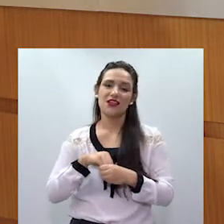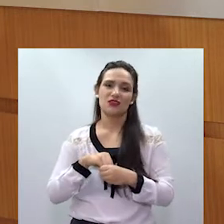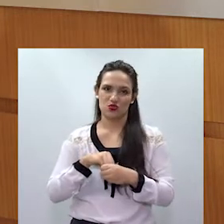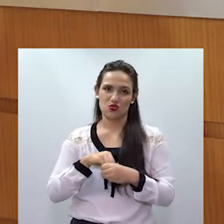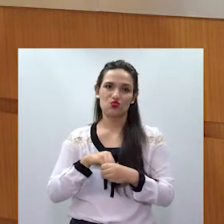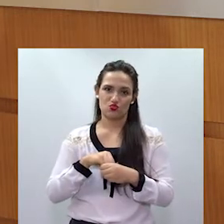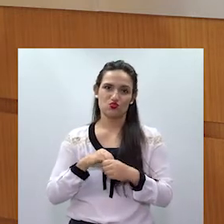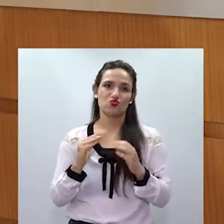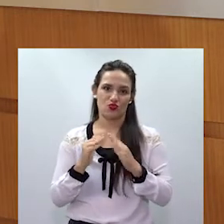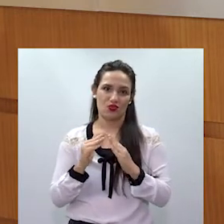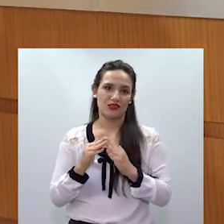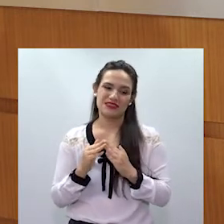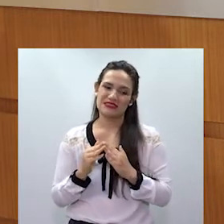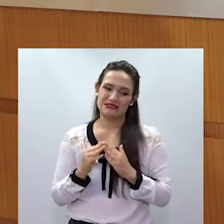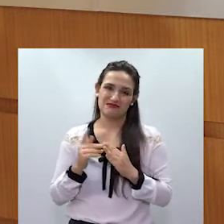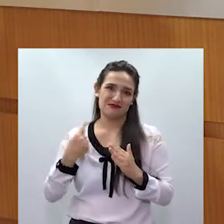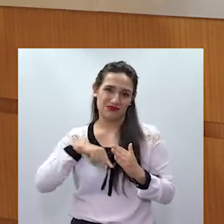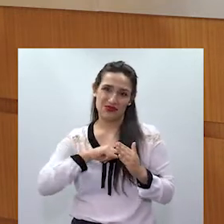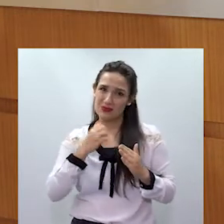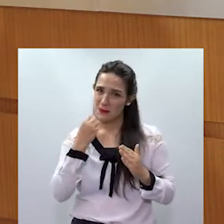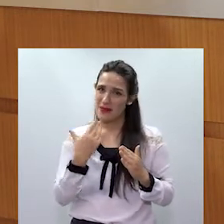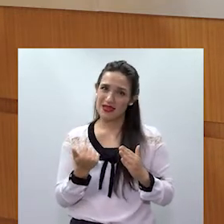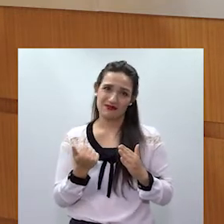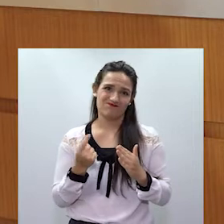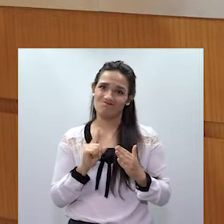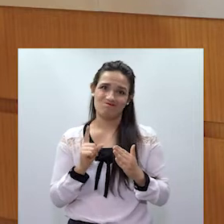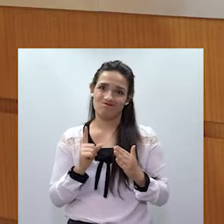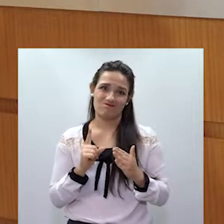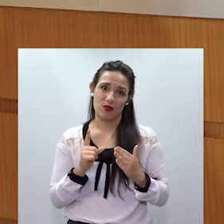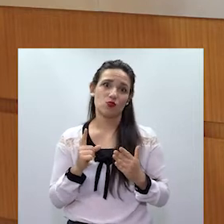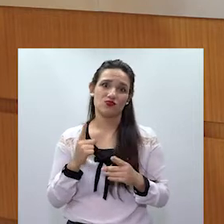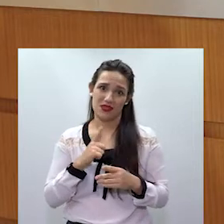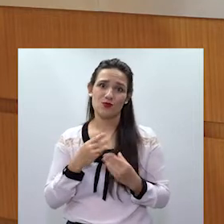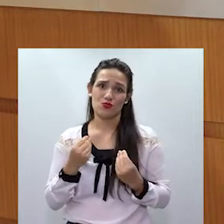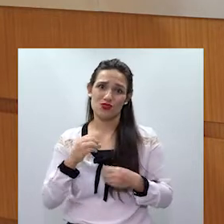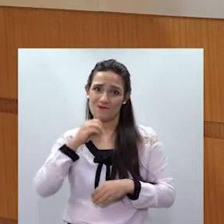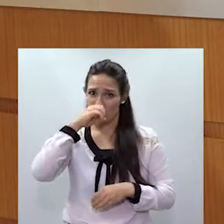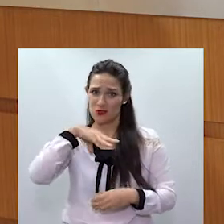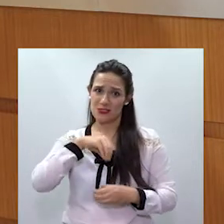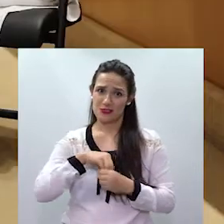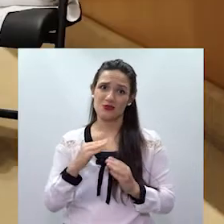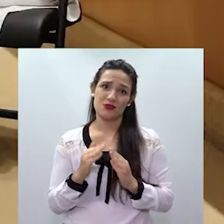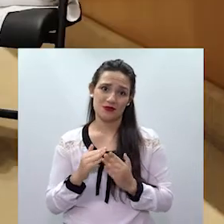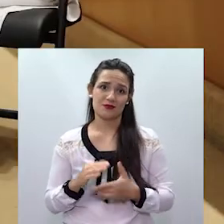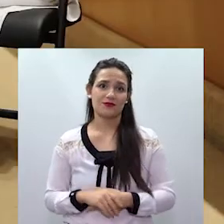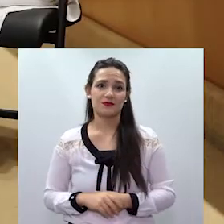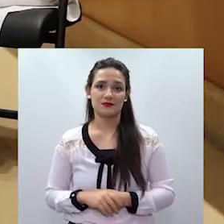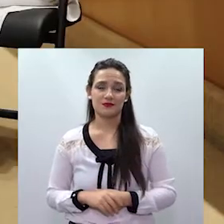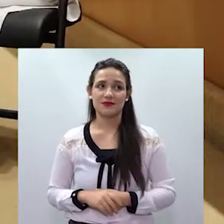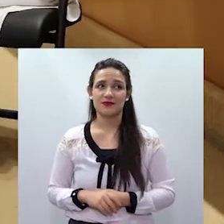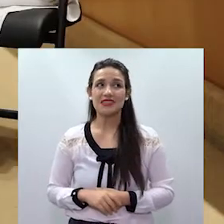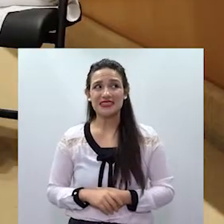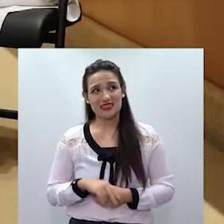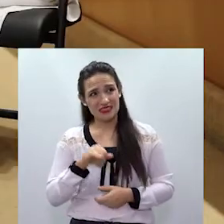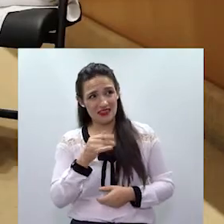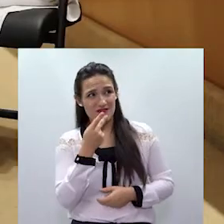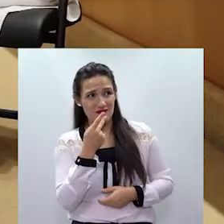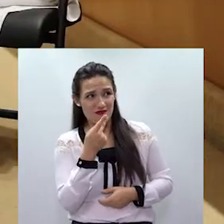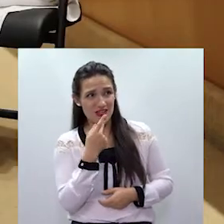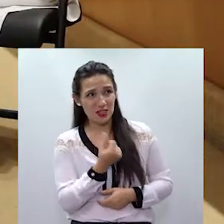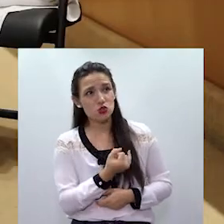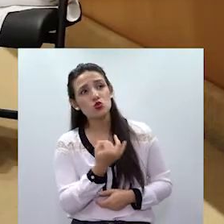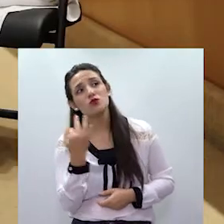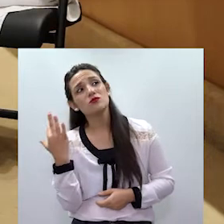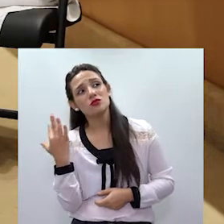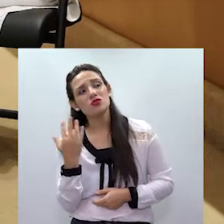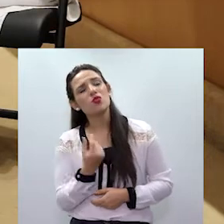não é muito boa, nós não estamos muito bem posicionados nesse quesito violência doméstica. Se fôssemos falar de números,